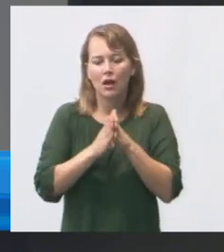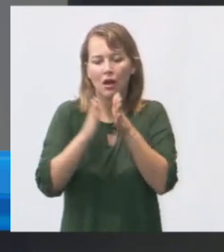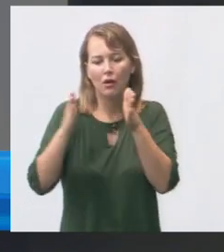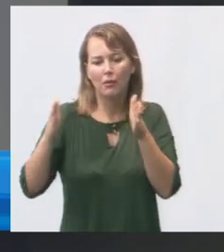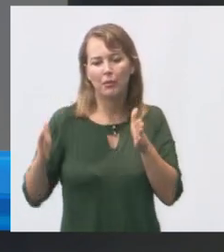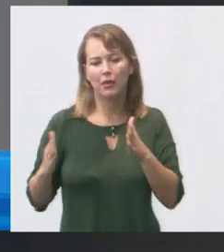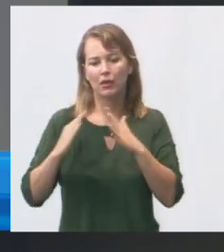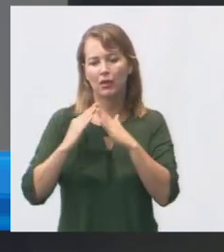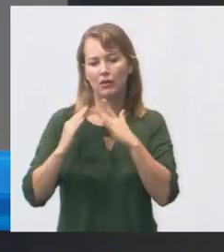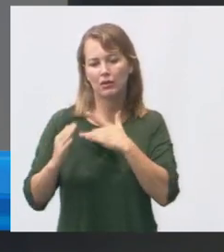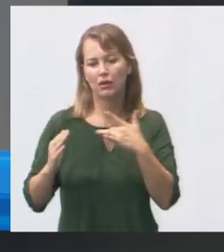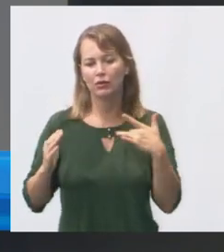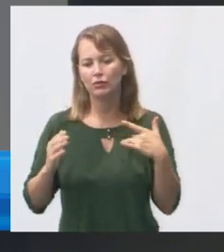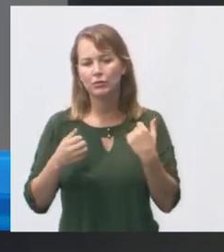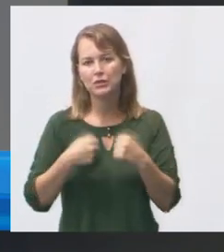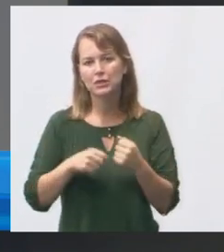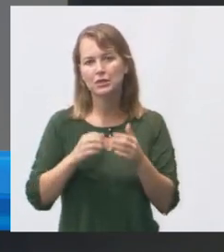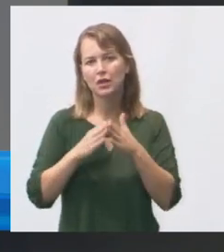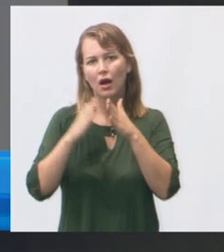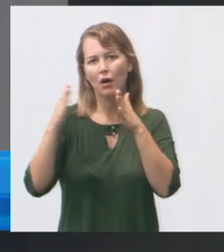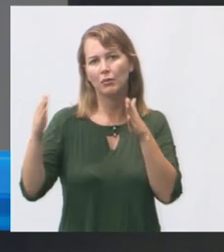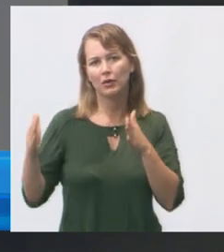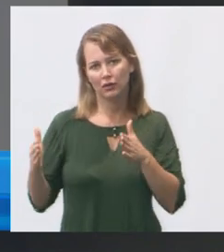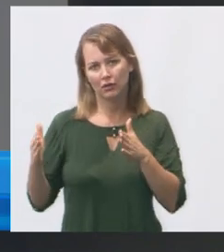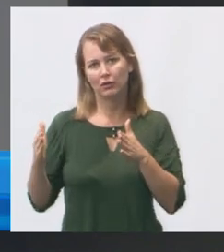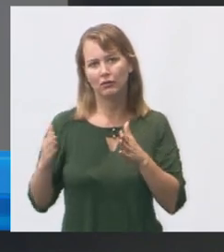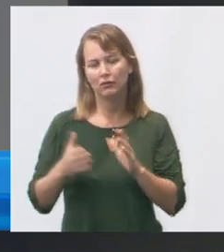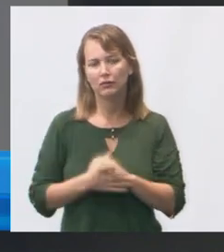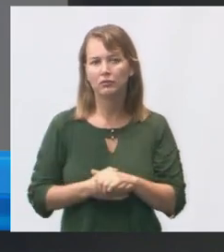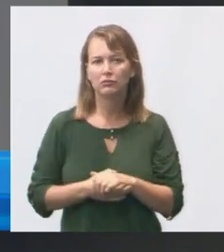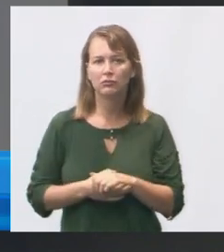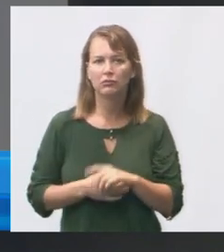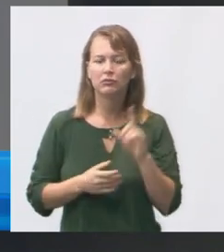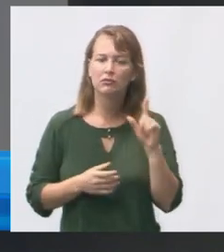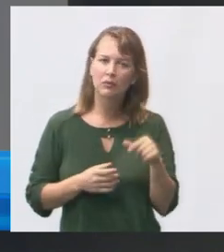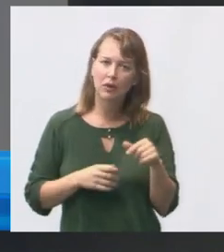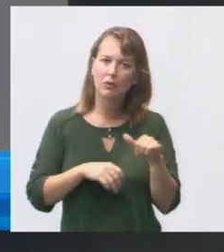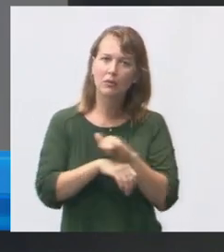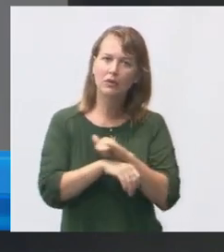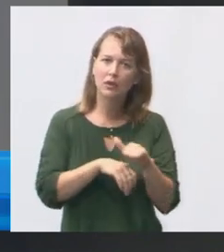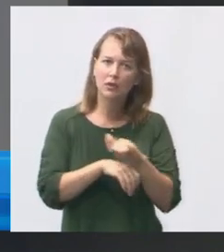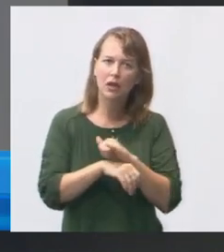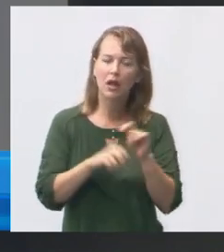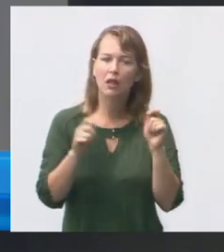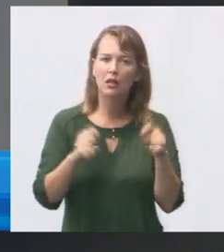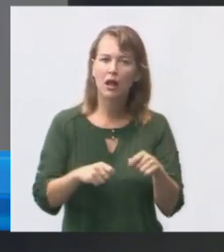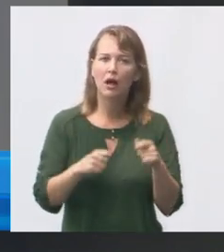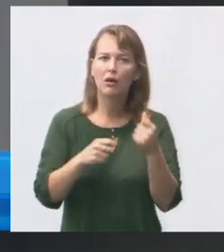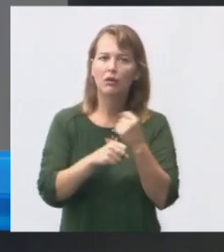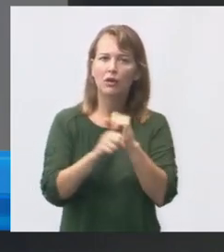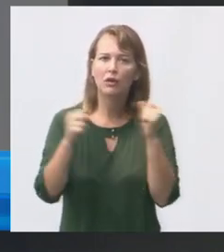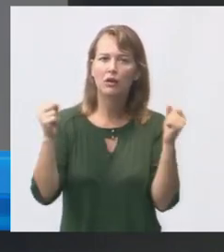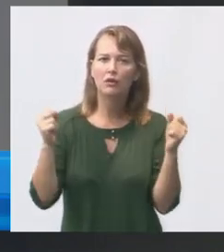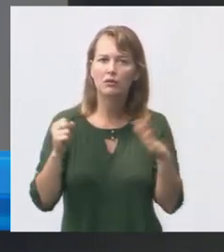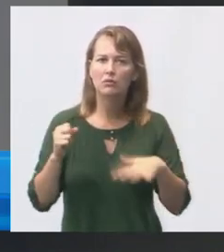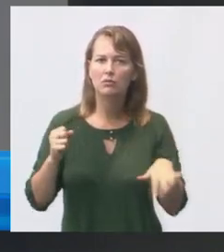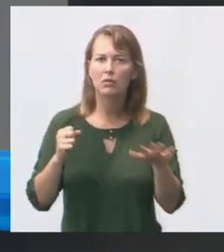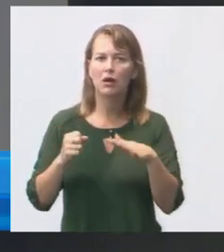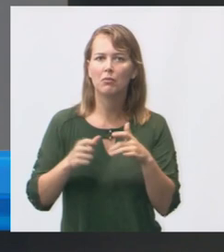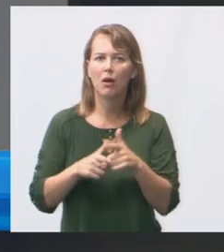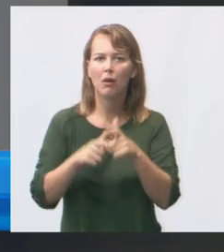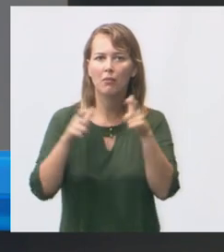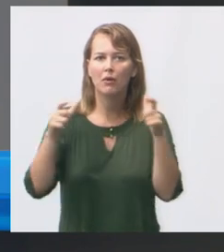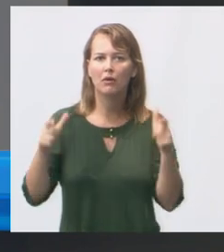para cá que precisa ampliar a unidade então seria uma alternativa de você ter um grande espaço aqui para ampliação da